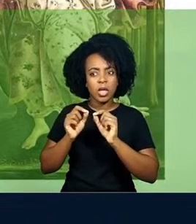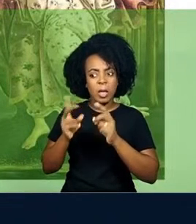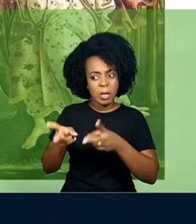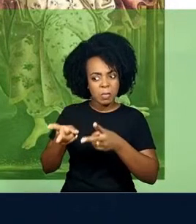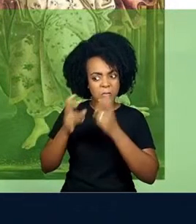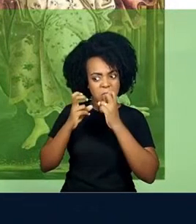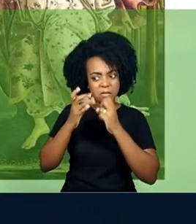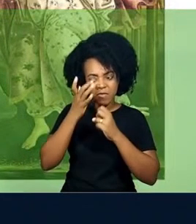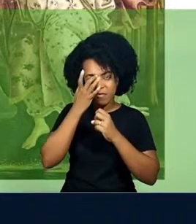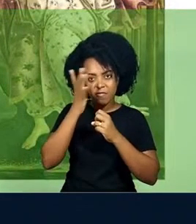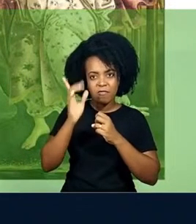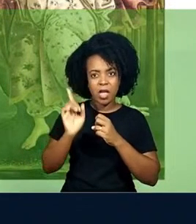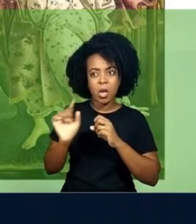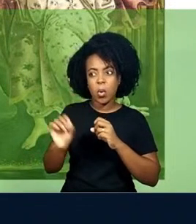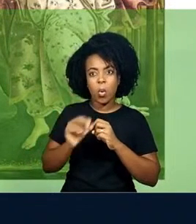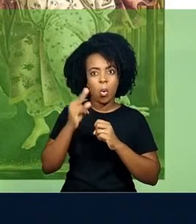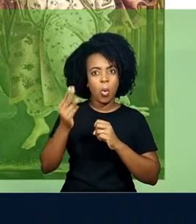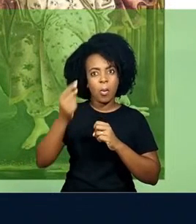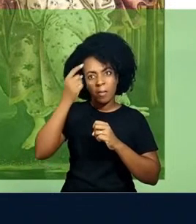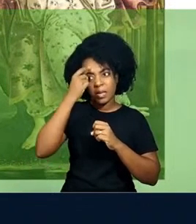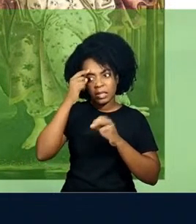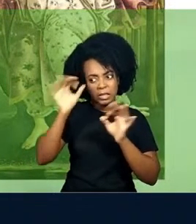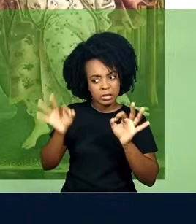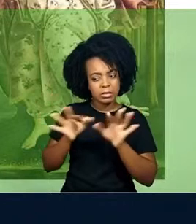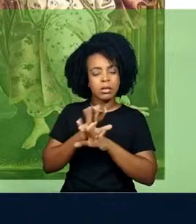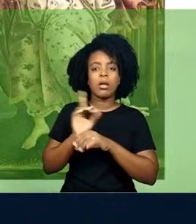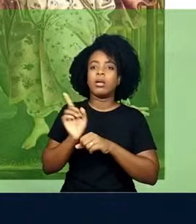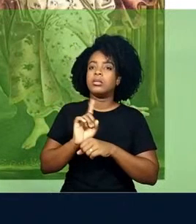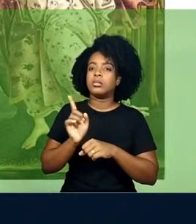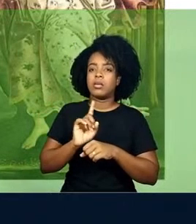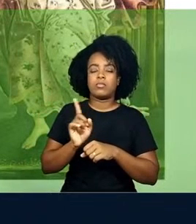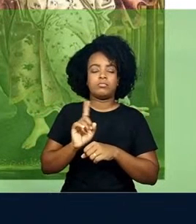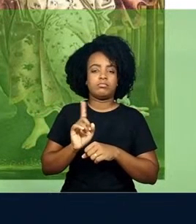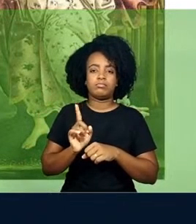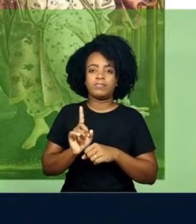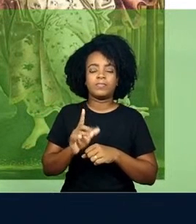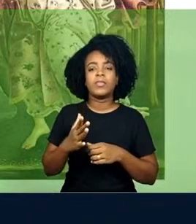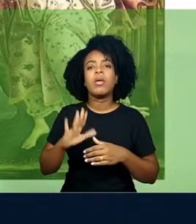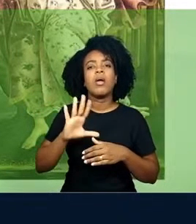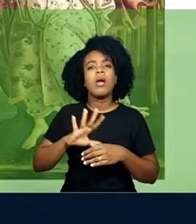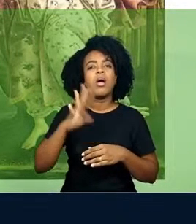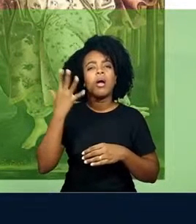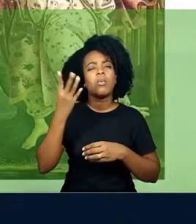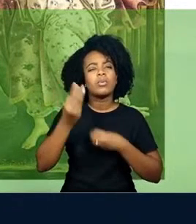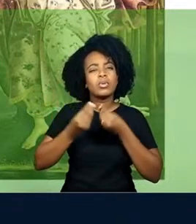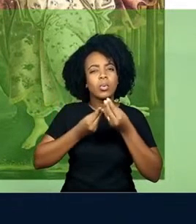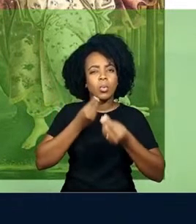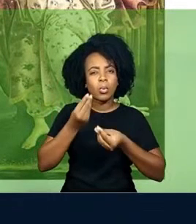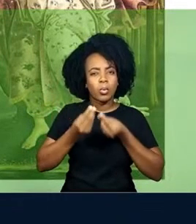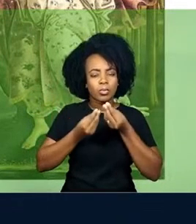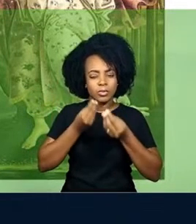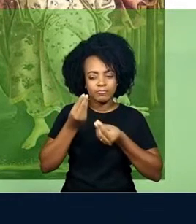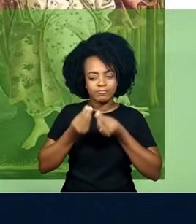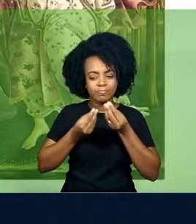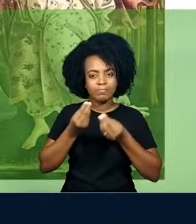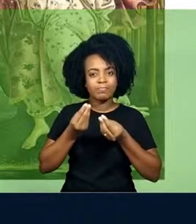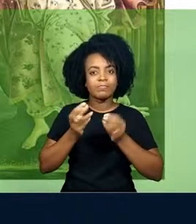completamente pensado. Uma coisa que acontece a partir desse